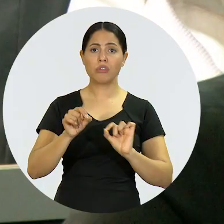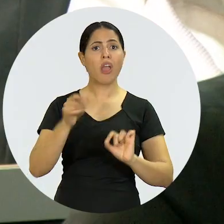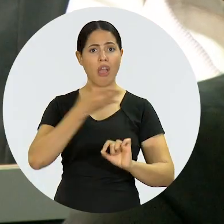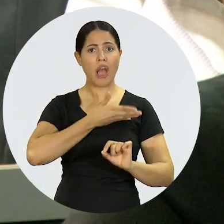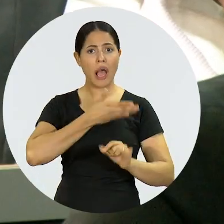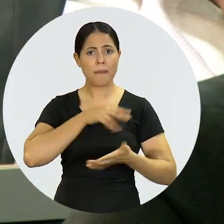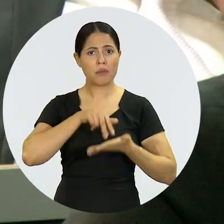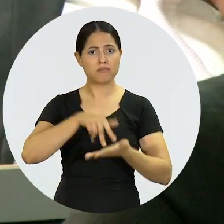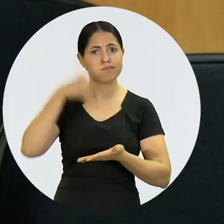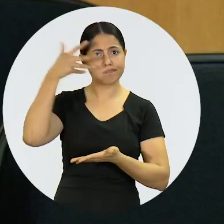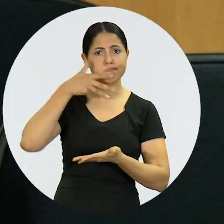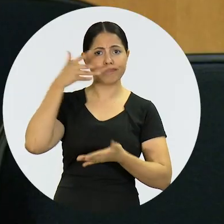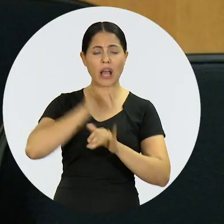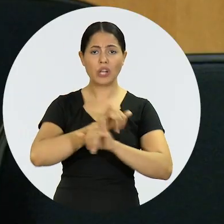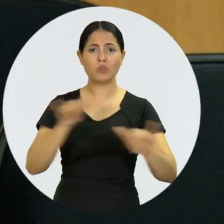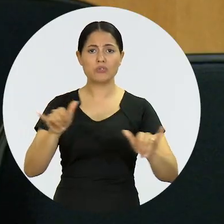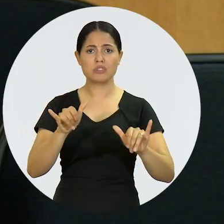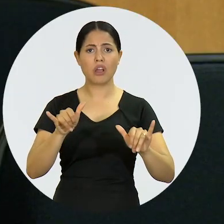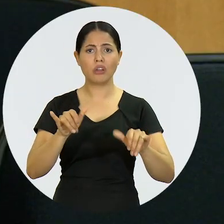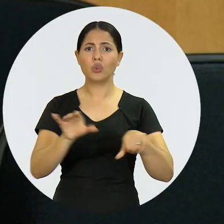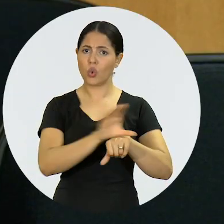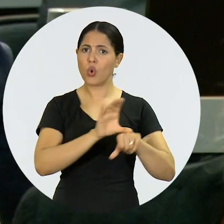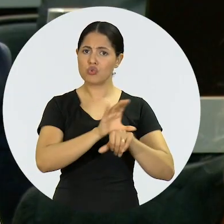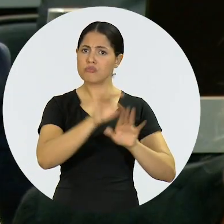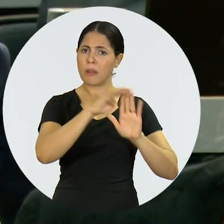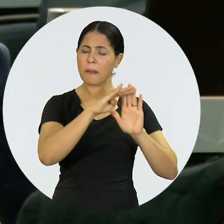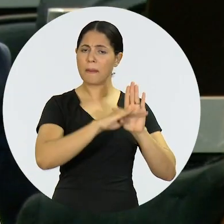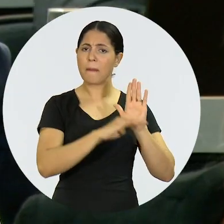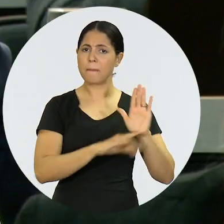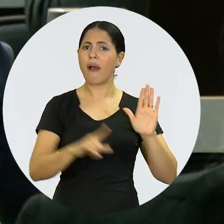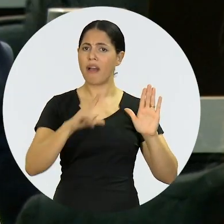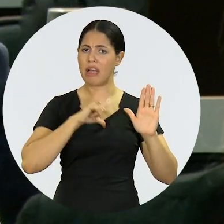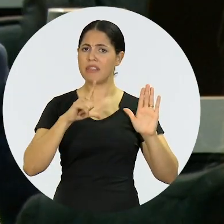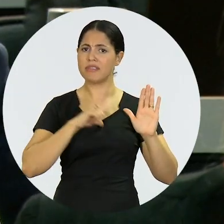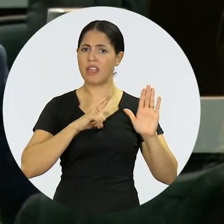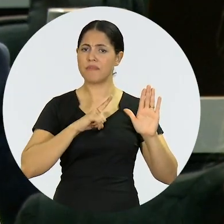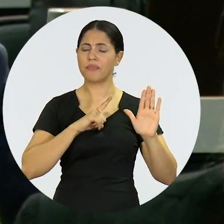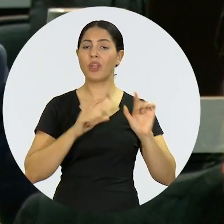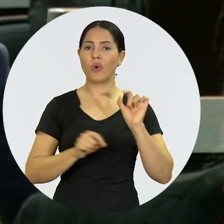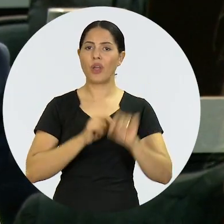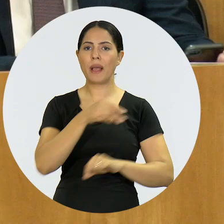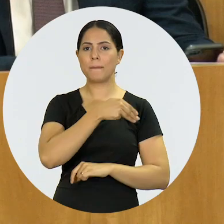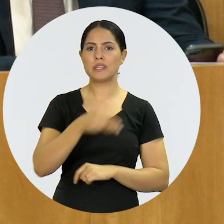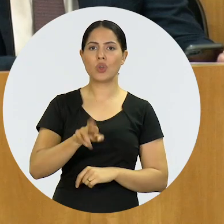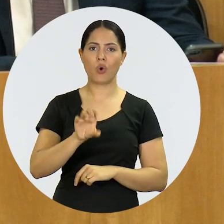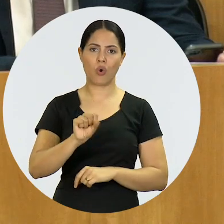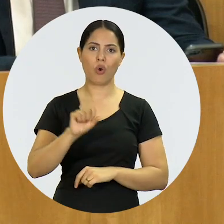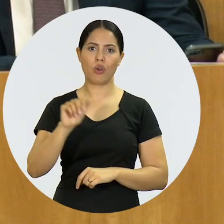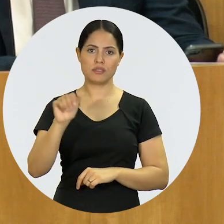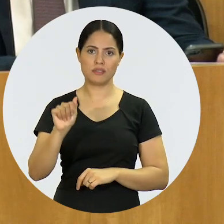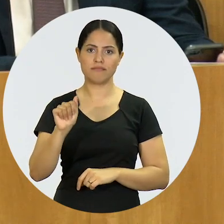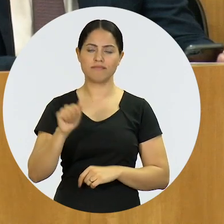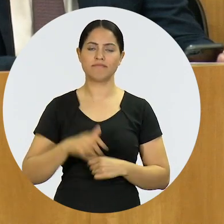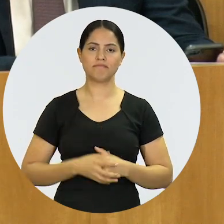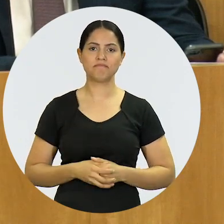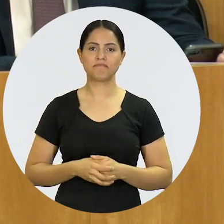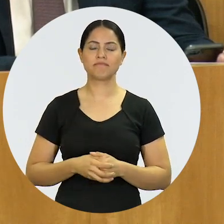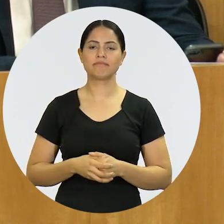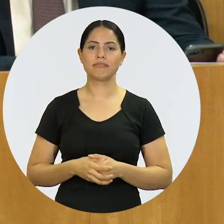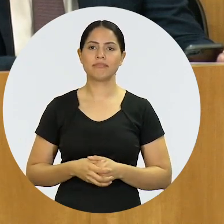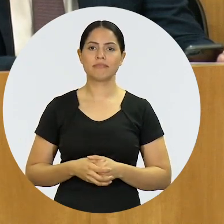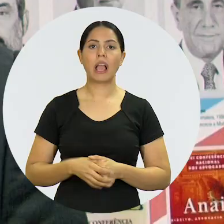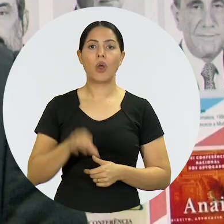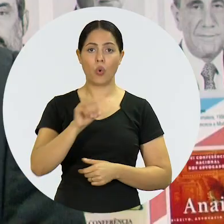amicus curi na ação direta de inconstitucionalidade, que tem em relatoria da ministra Rosa Weber no Supremo Tribunal